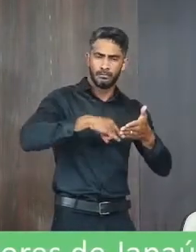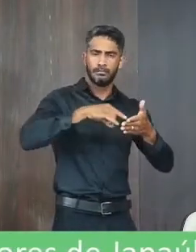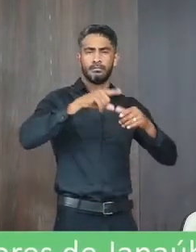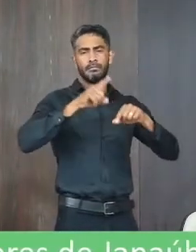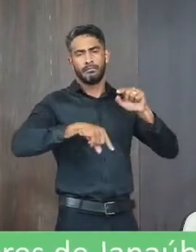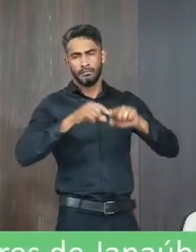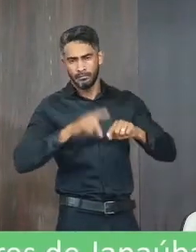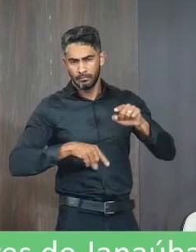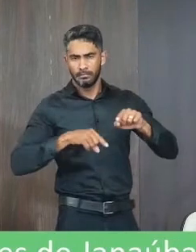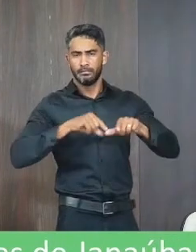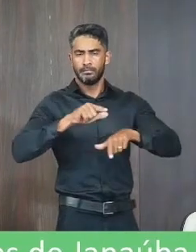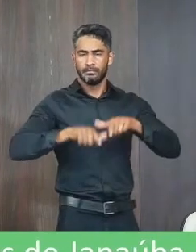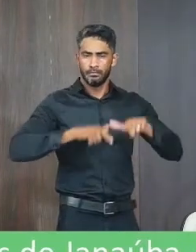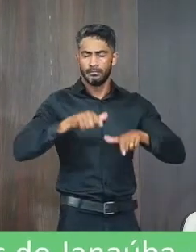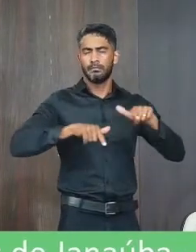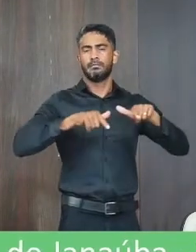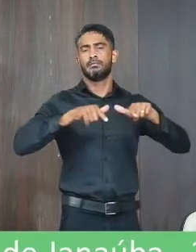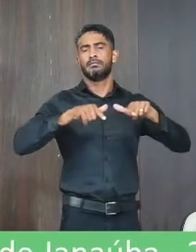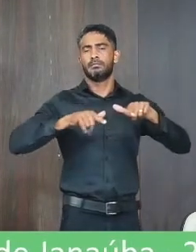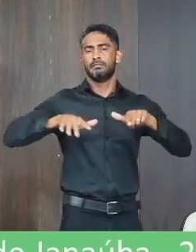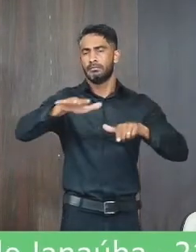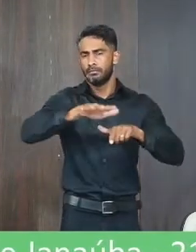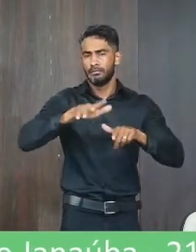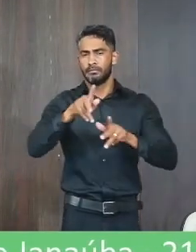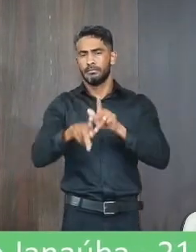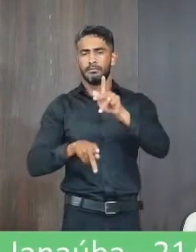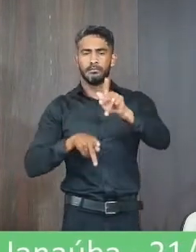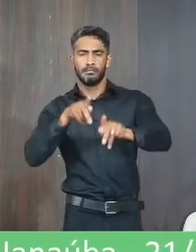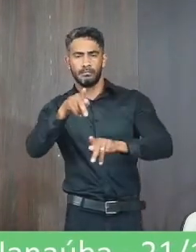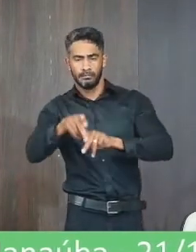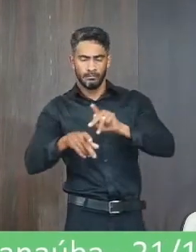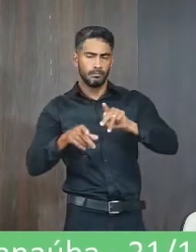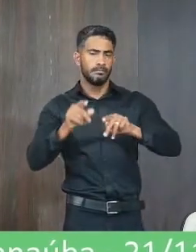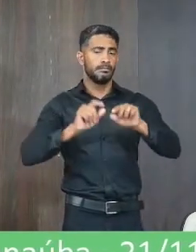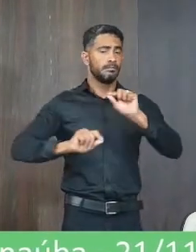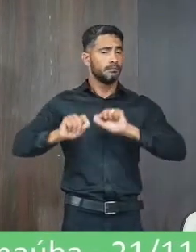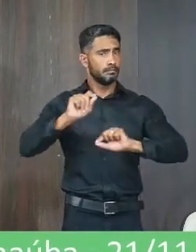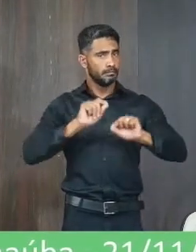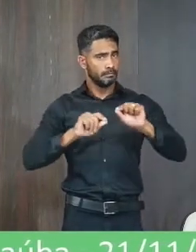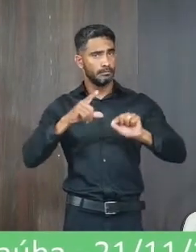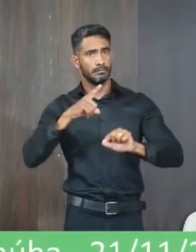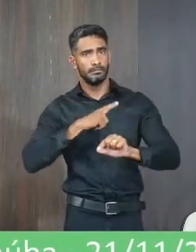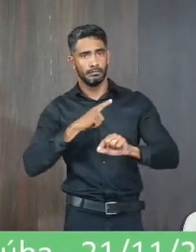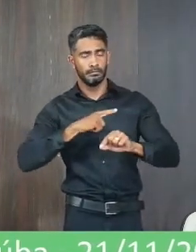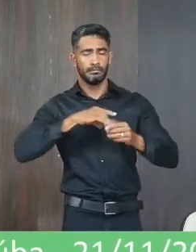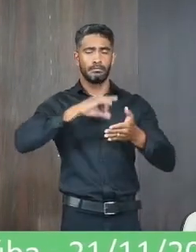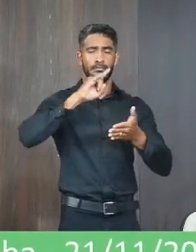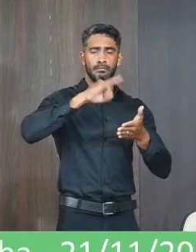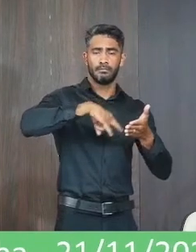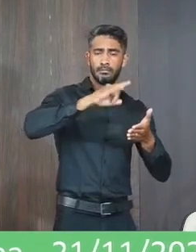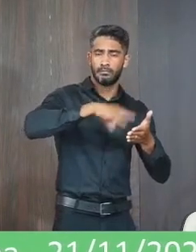serviços ou de campanhas das ordens públicas. Considerando que documentos